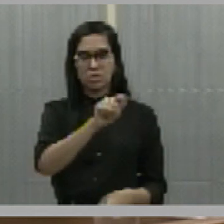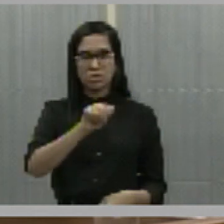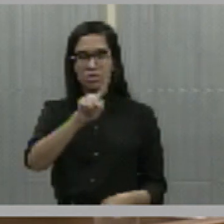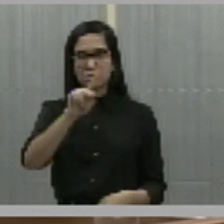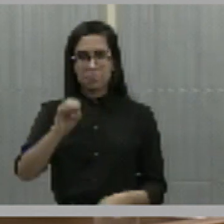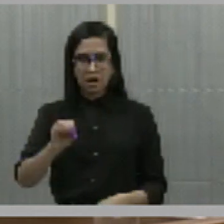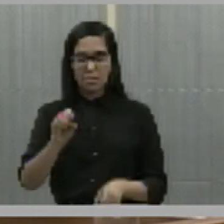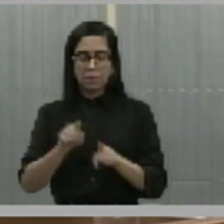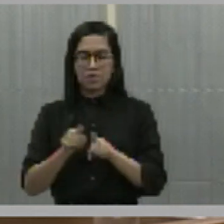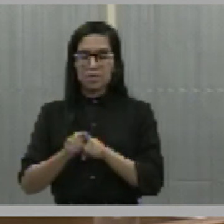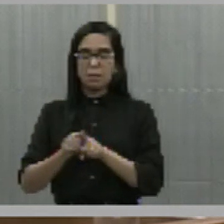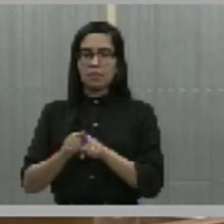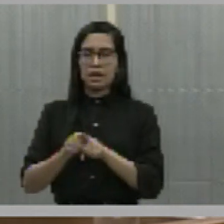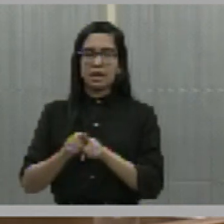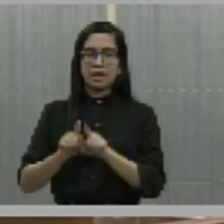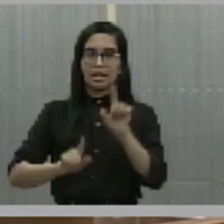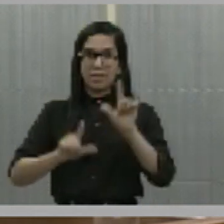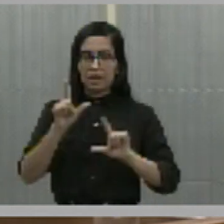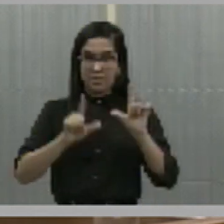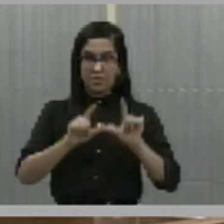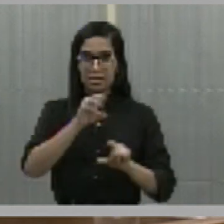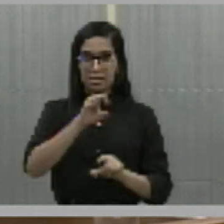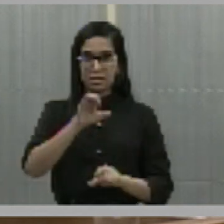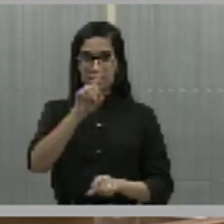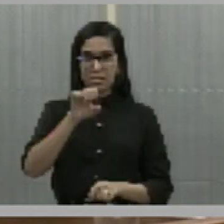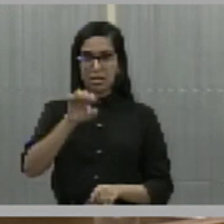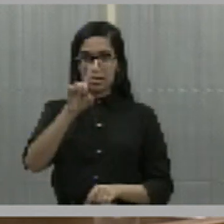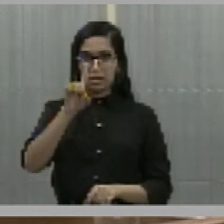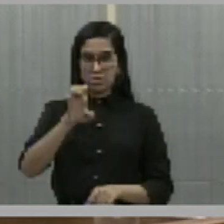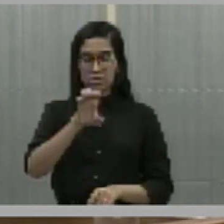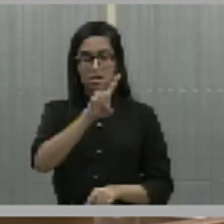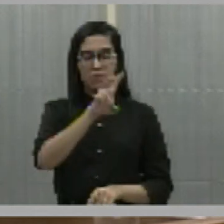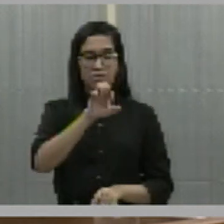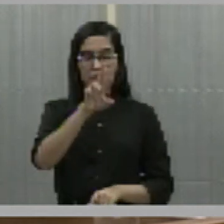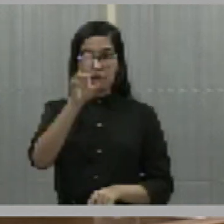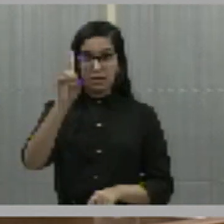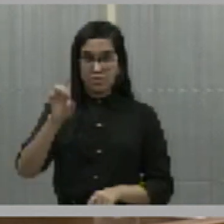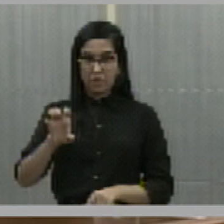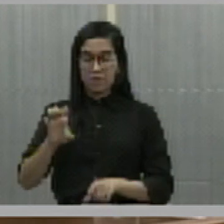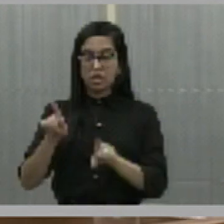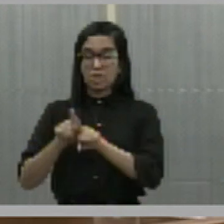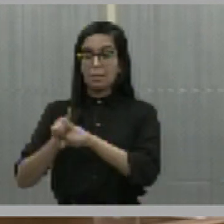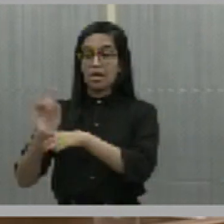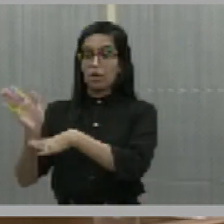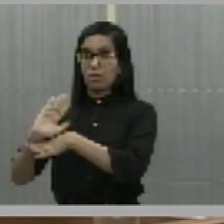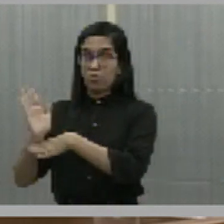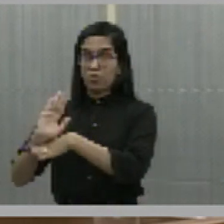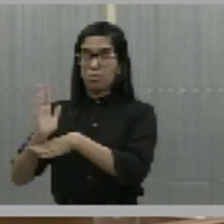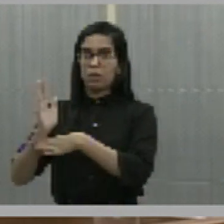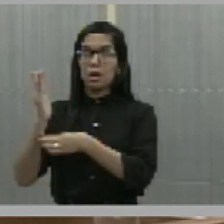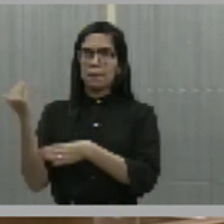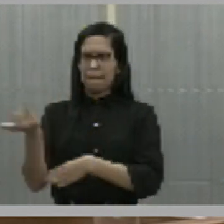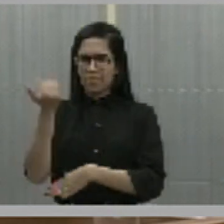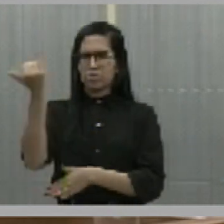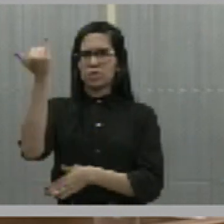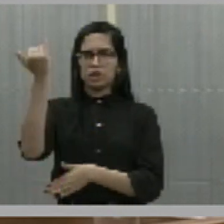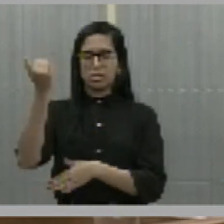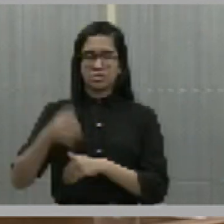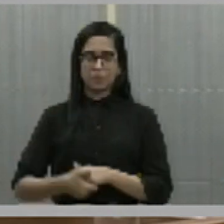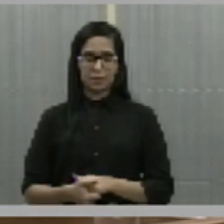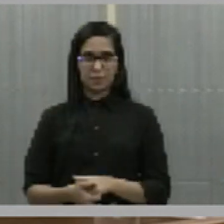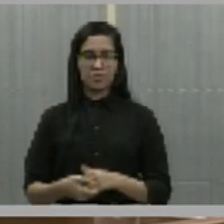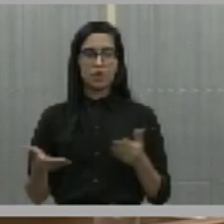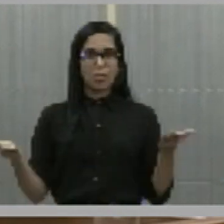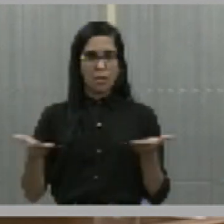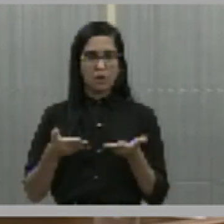TV Cidade Verde, como esse filme também, pela visão do nosso querido Franklin Pires, um artista muito conhecido. No dia de